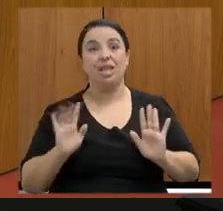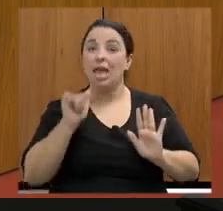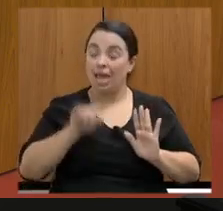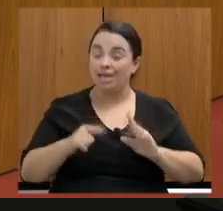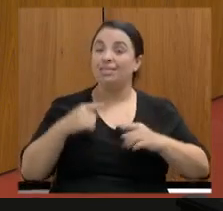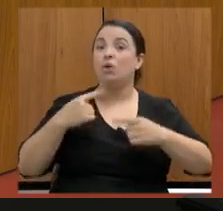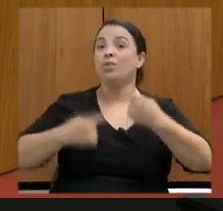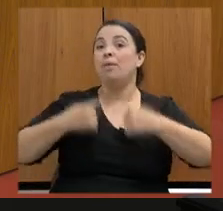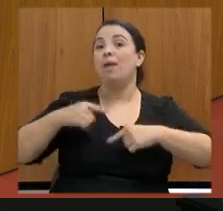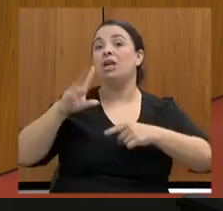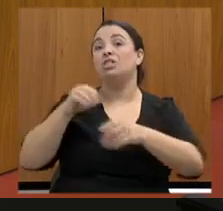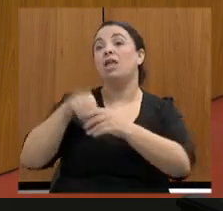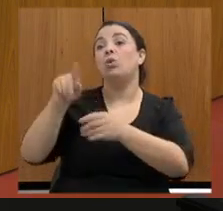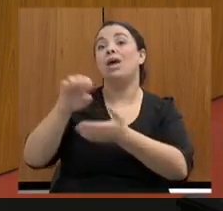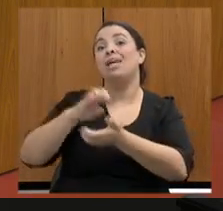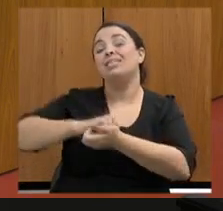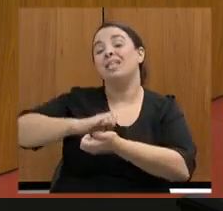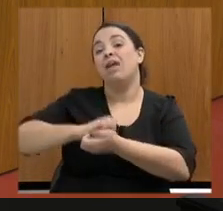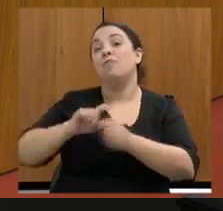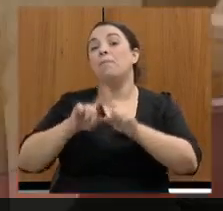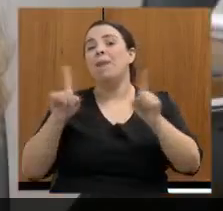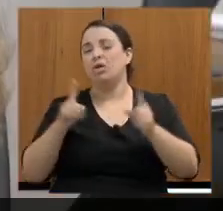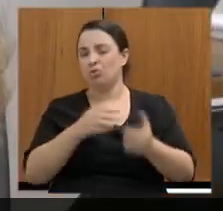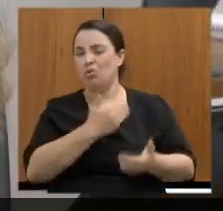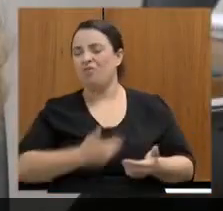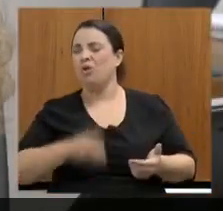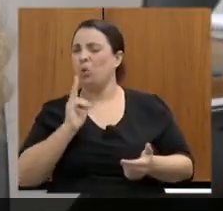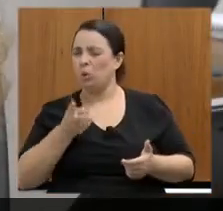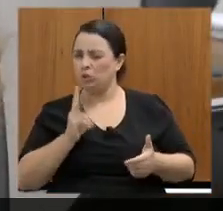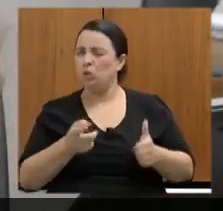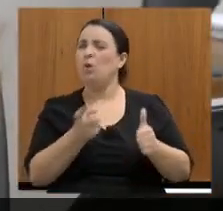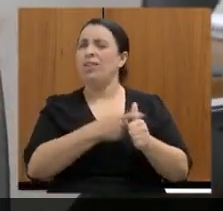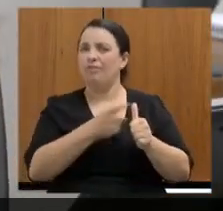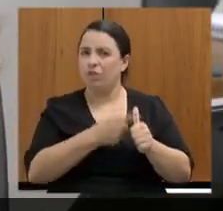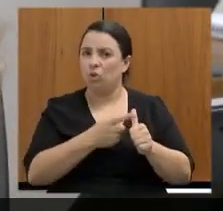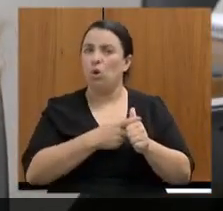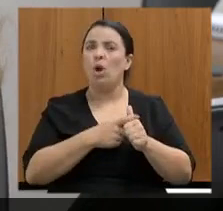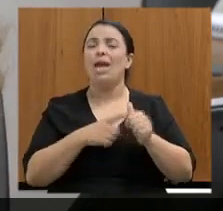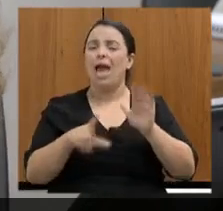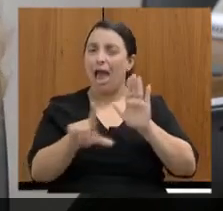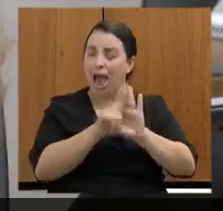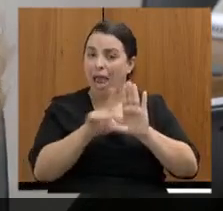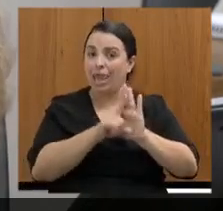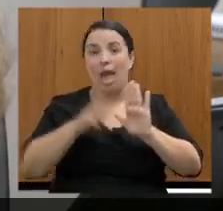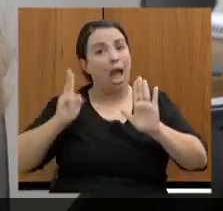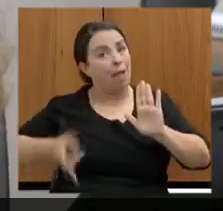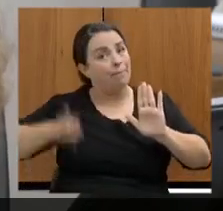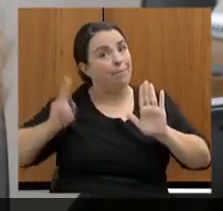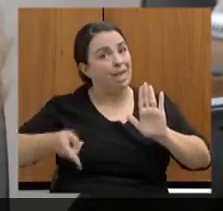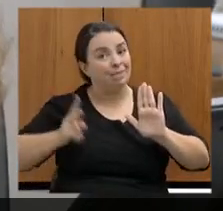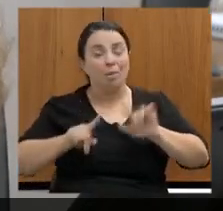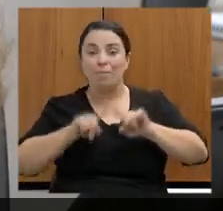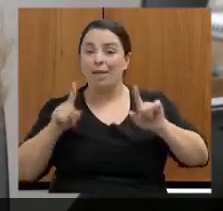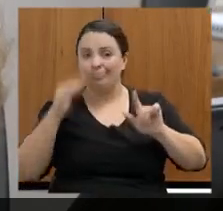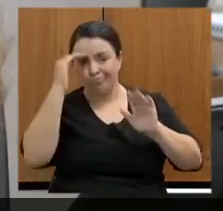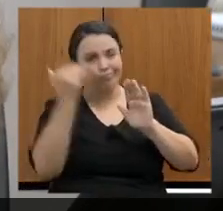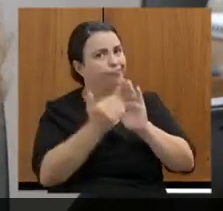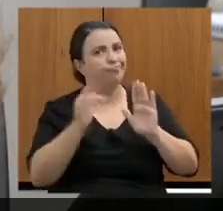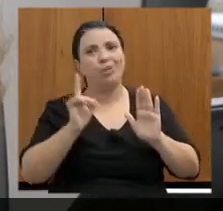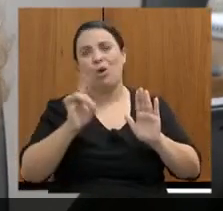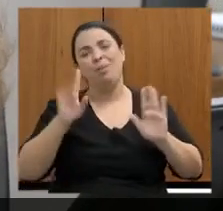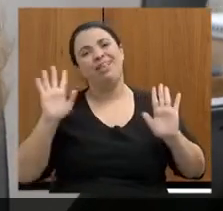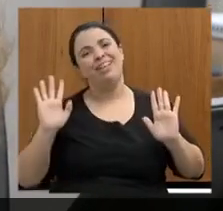o governo continua sendo devedor e que a legislação mineira continua em vigor, continua em vigor. Então, tem discussão nacional sobre quaisquer